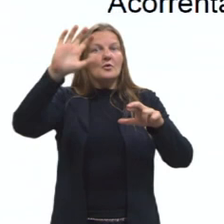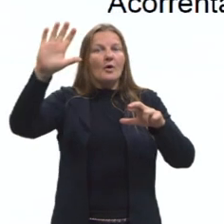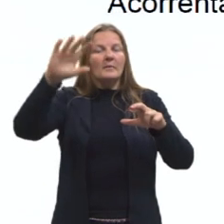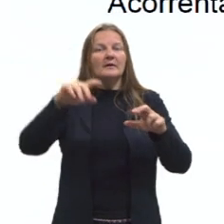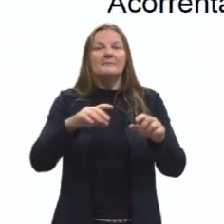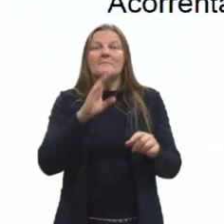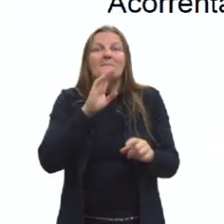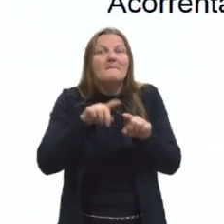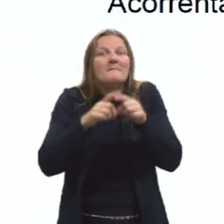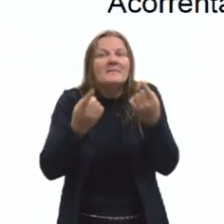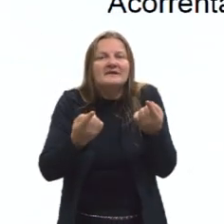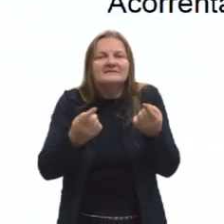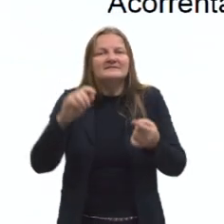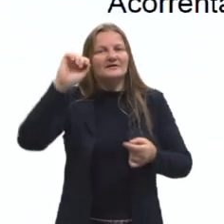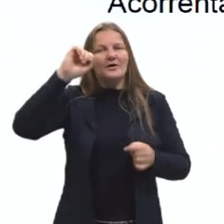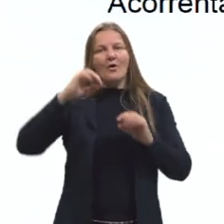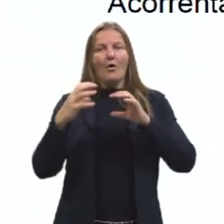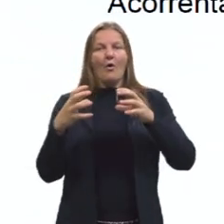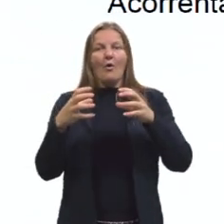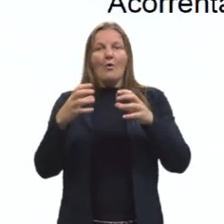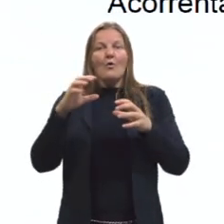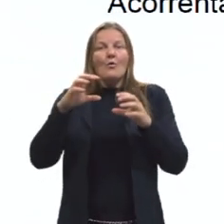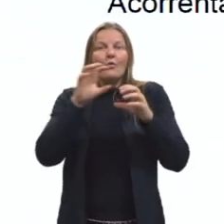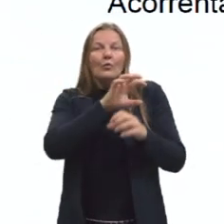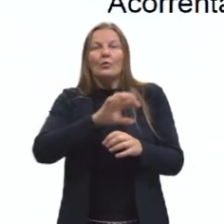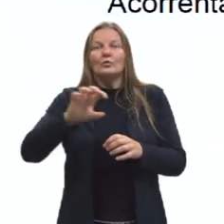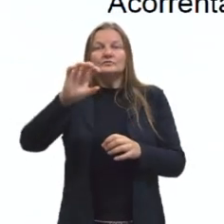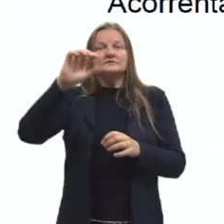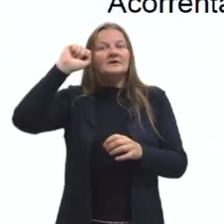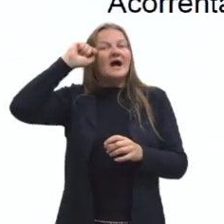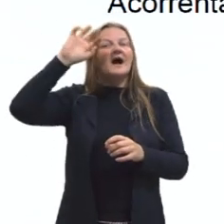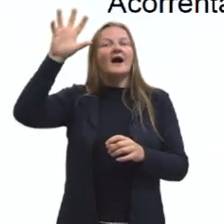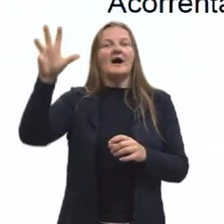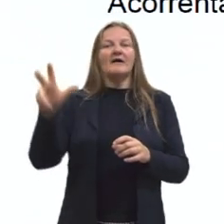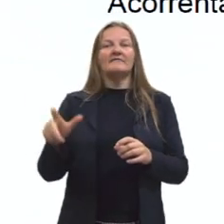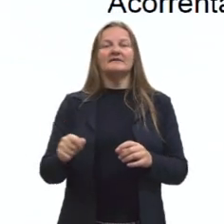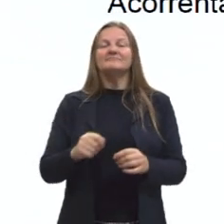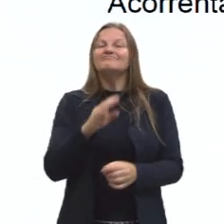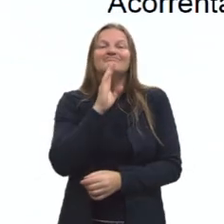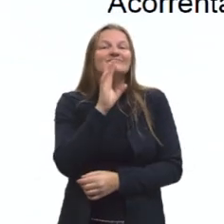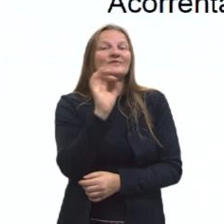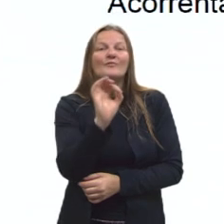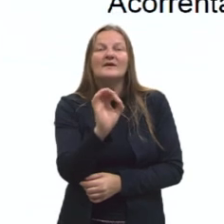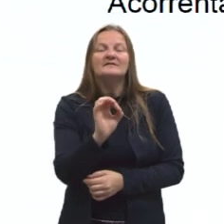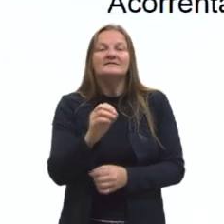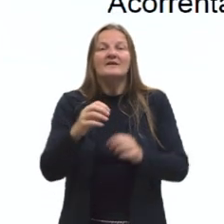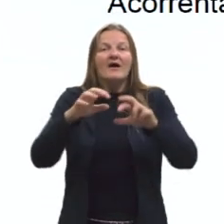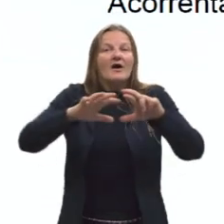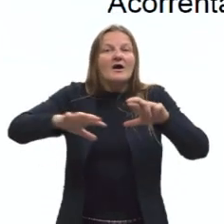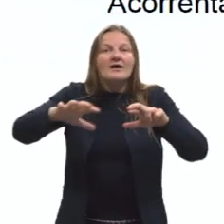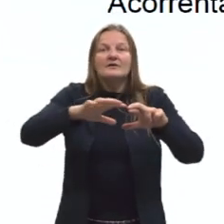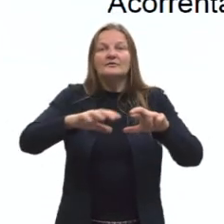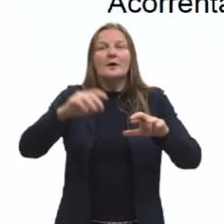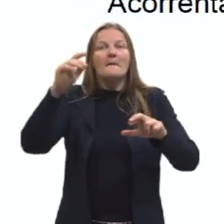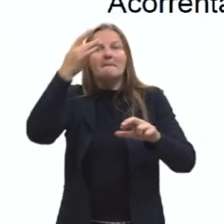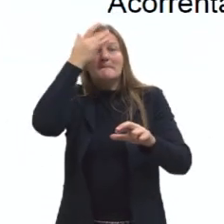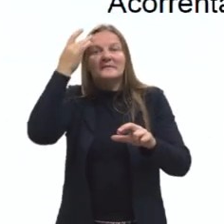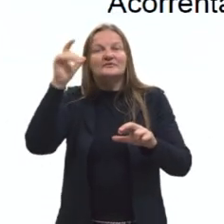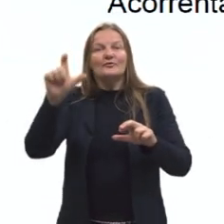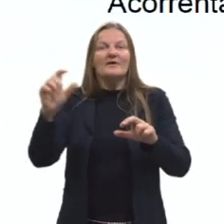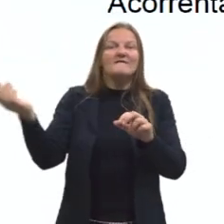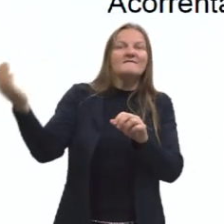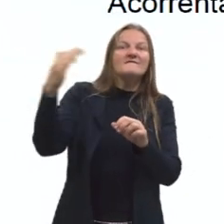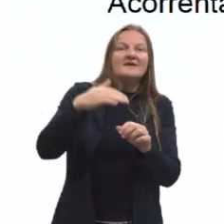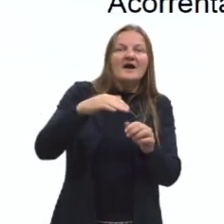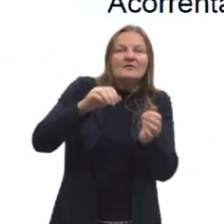desconhece o continente africano. E muitas vezes a gente desconhece, inclusive, as regiões das quais as pessoas escravizadas